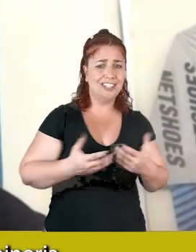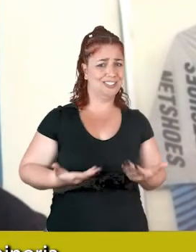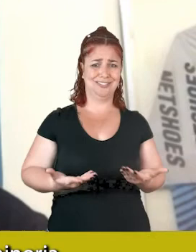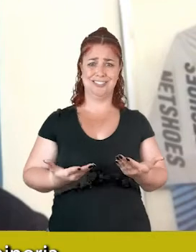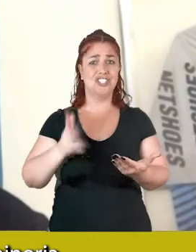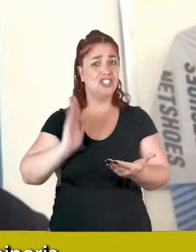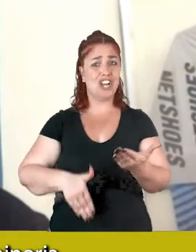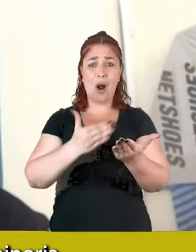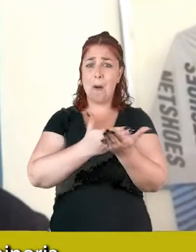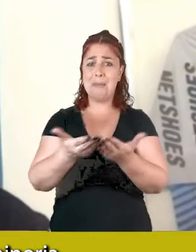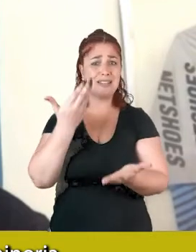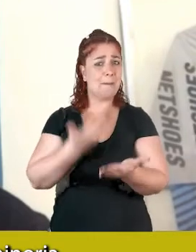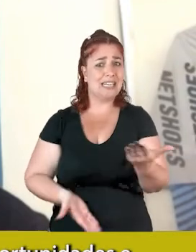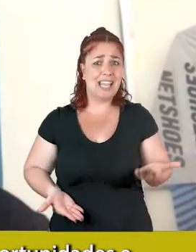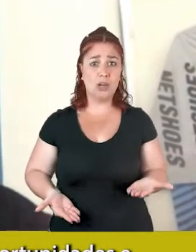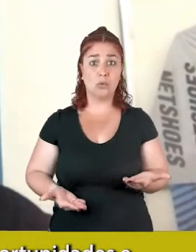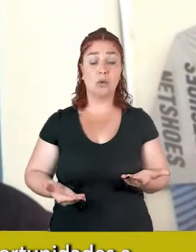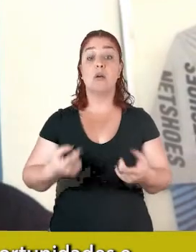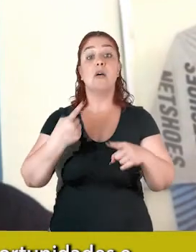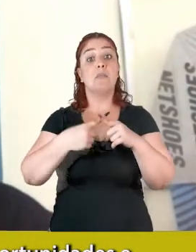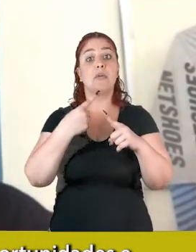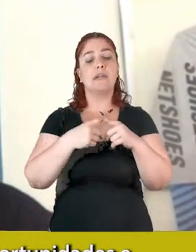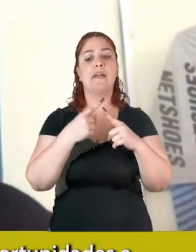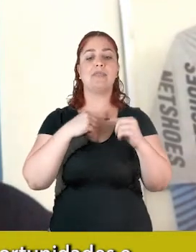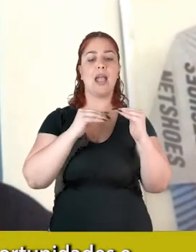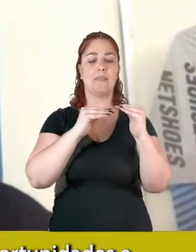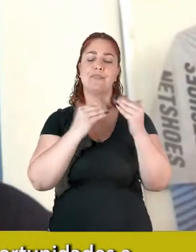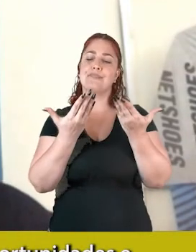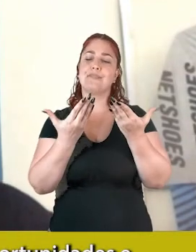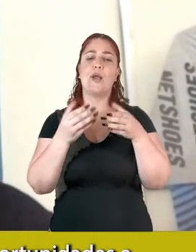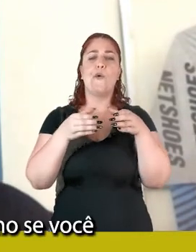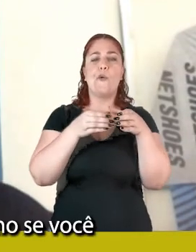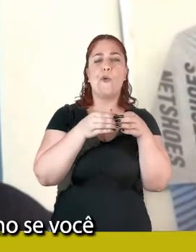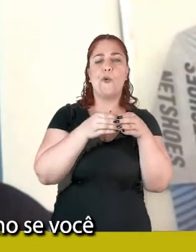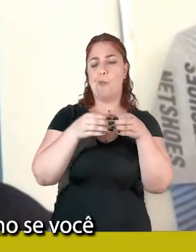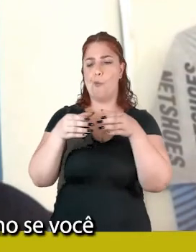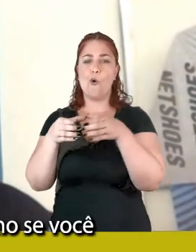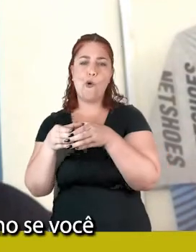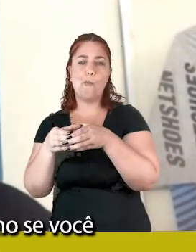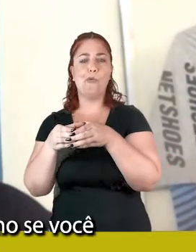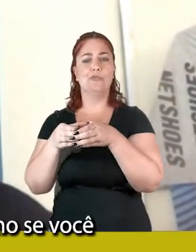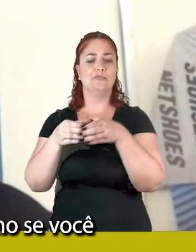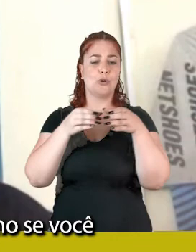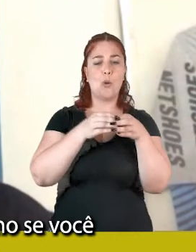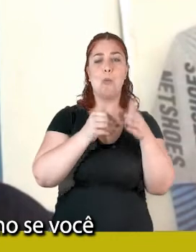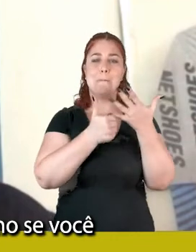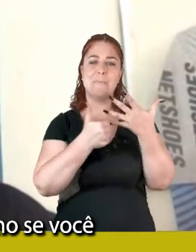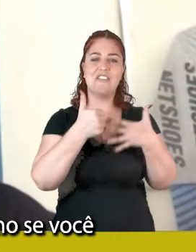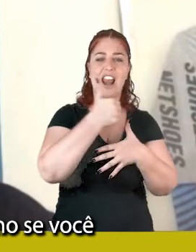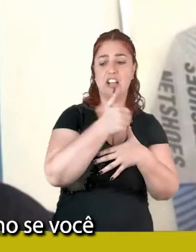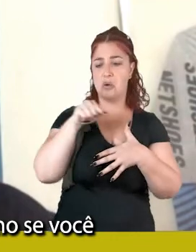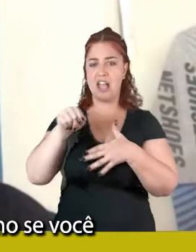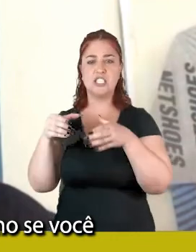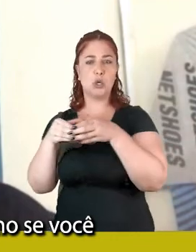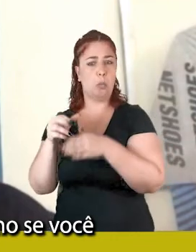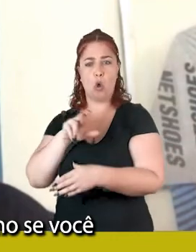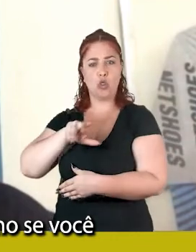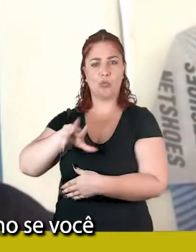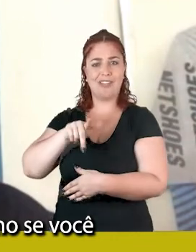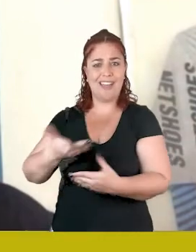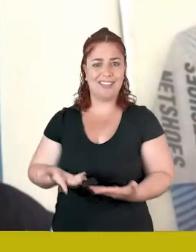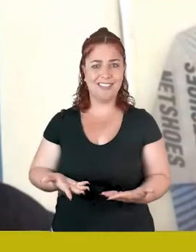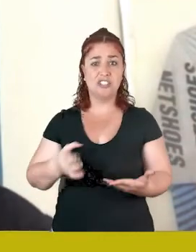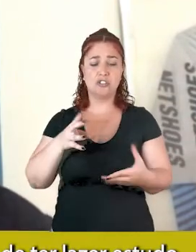minoria tendo privilégios e tendo oportunidades e uma maioria não, é como se você tivesse cinco